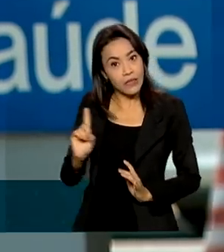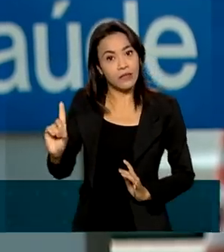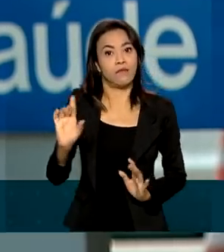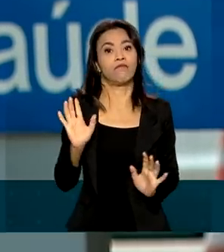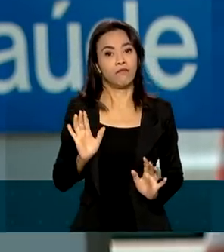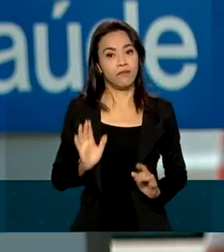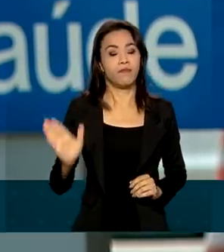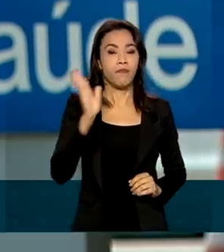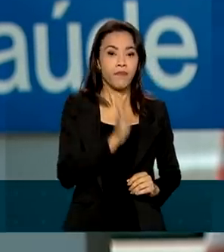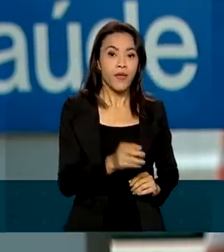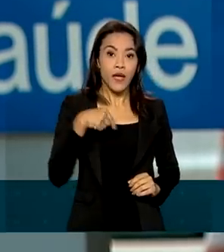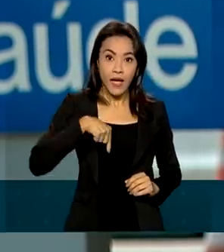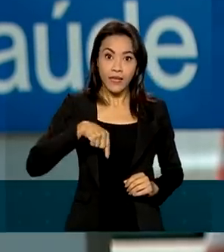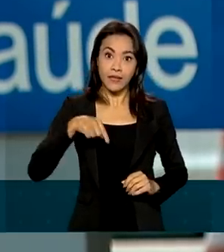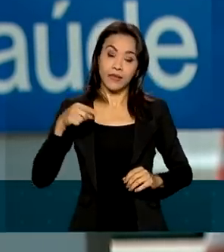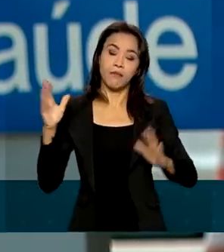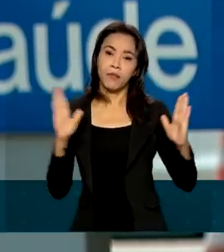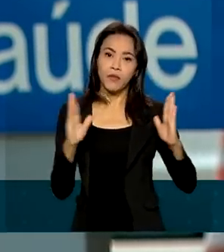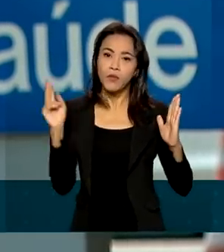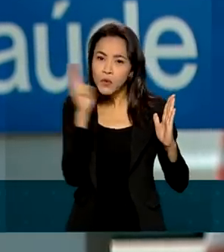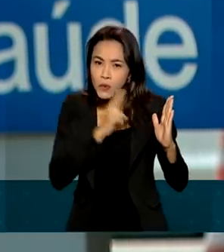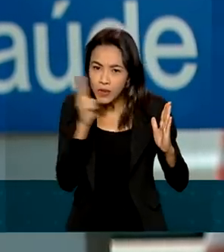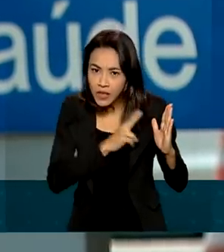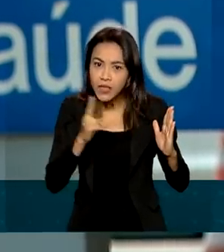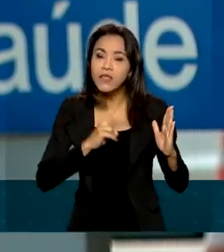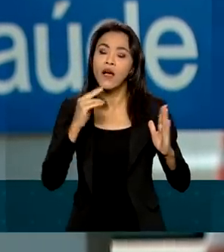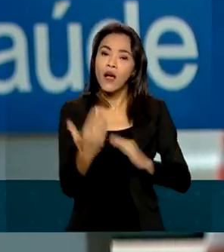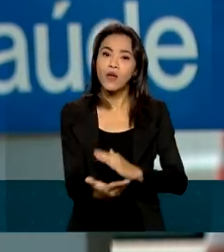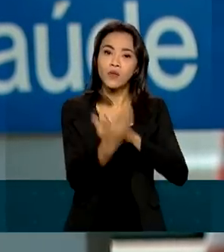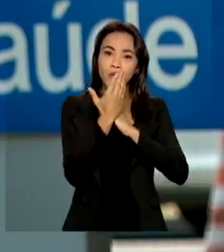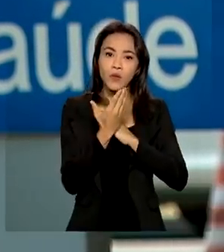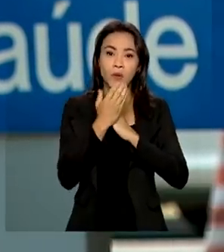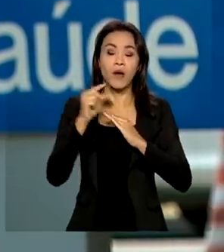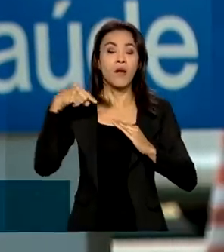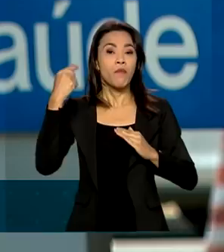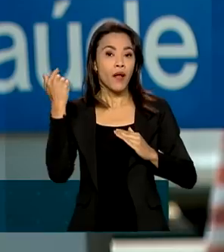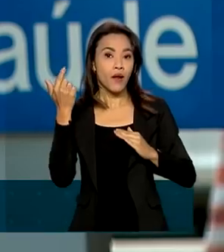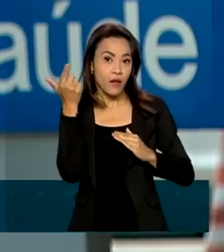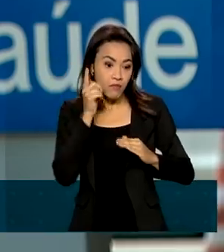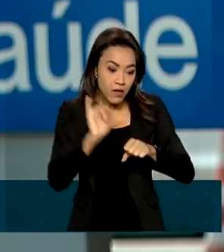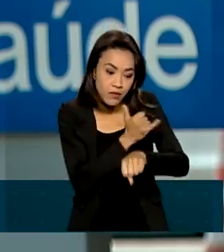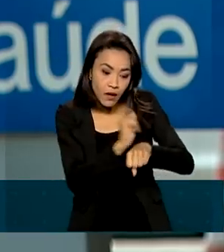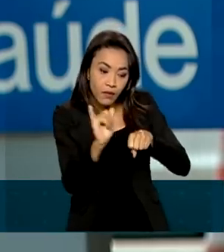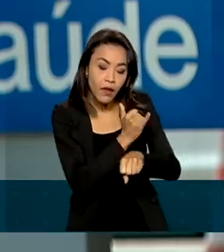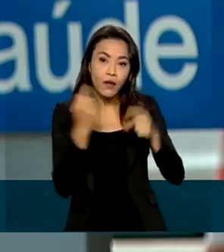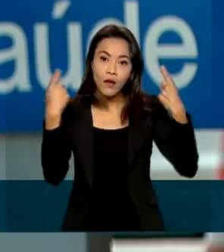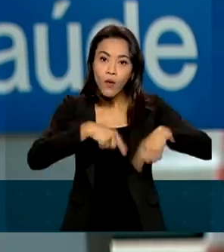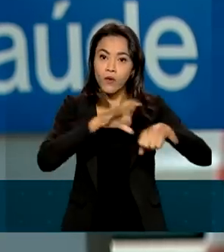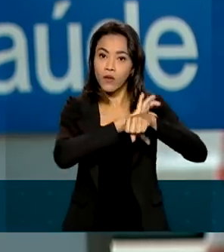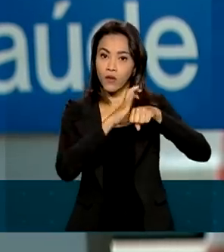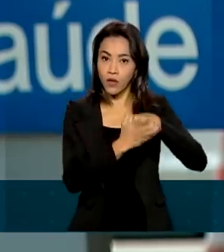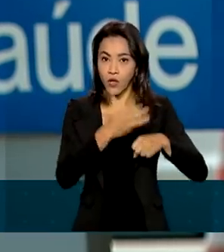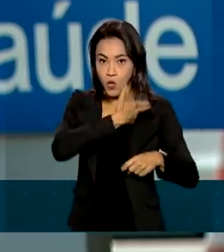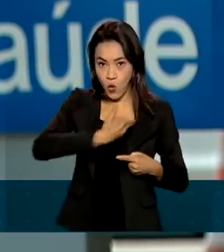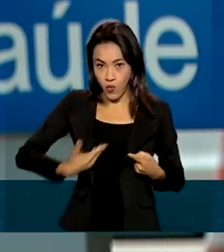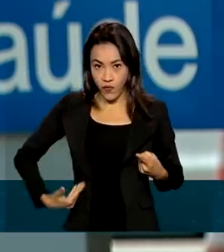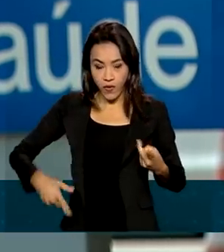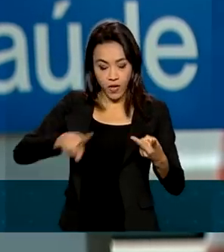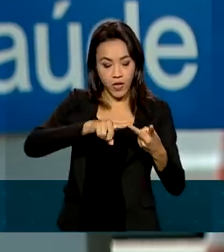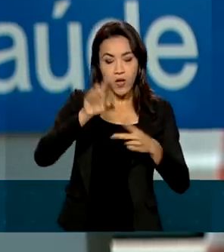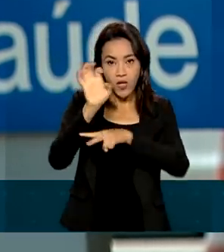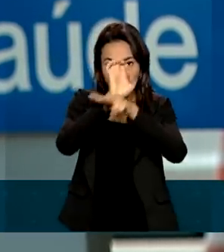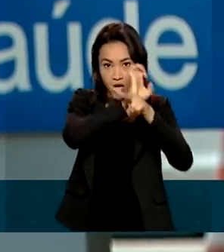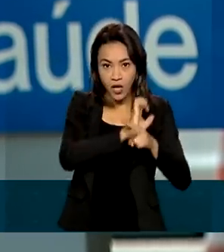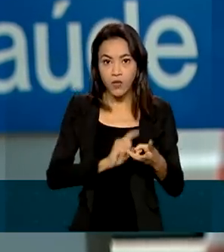facilitou as ações de enfrentamento à pandemia, permitindo, por exemplo, que a União, estados e